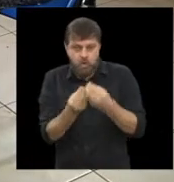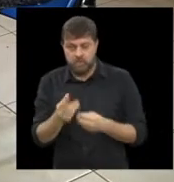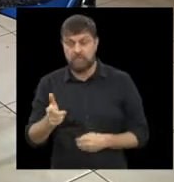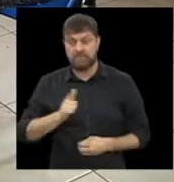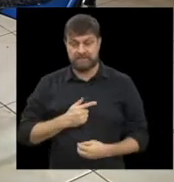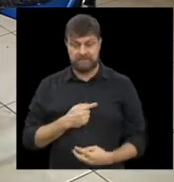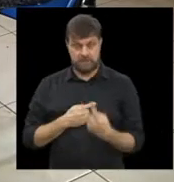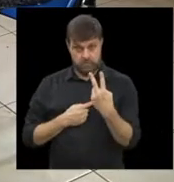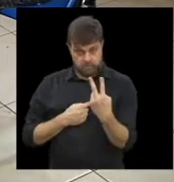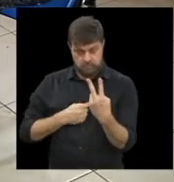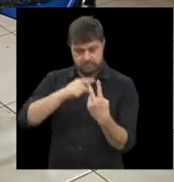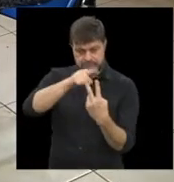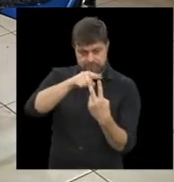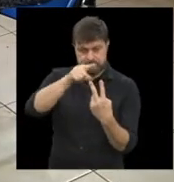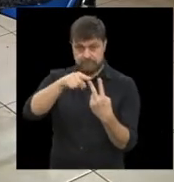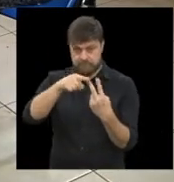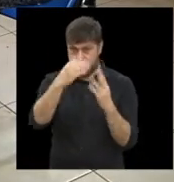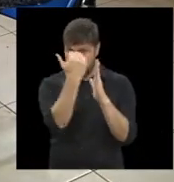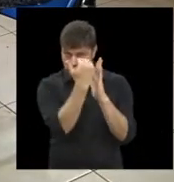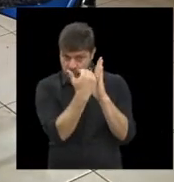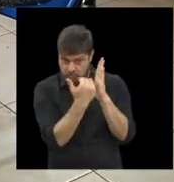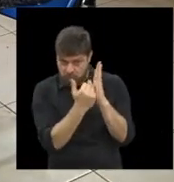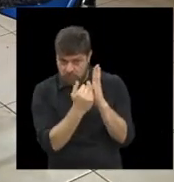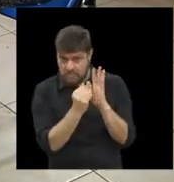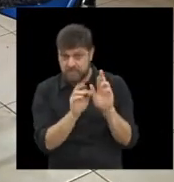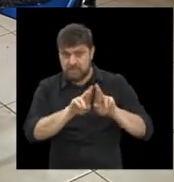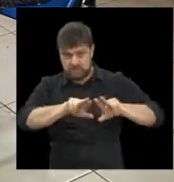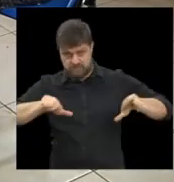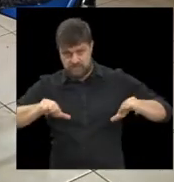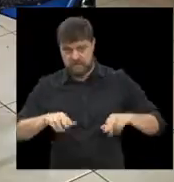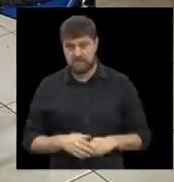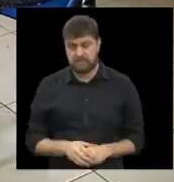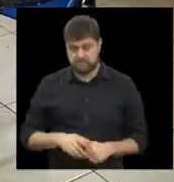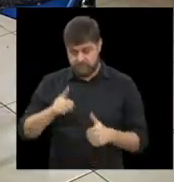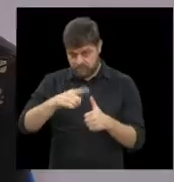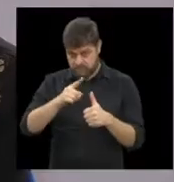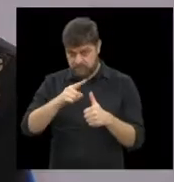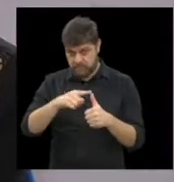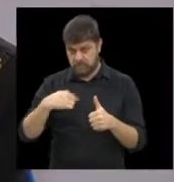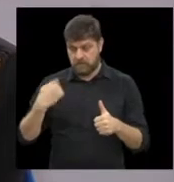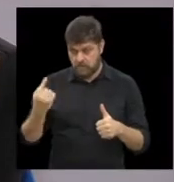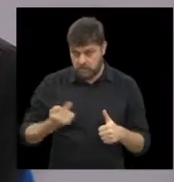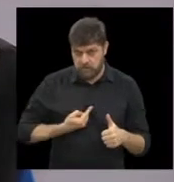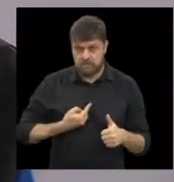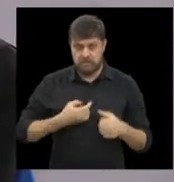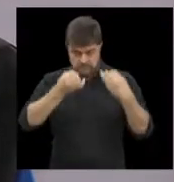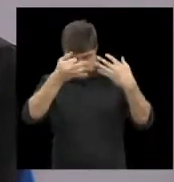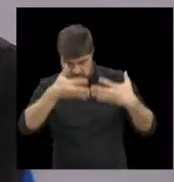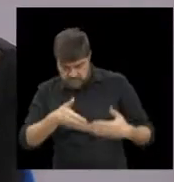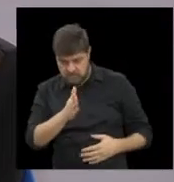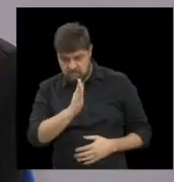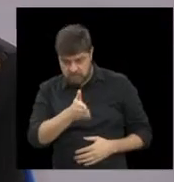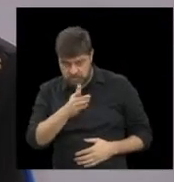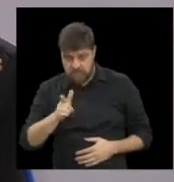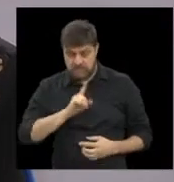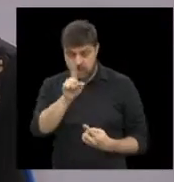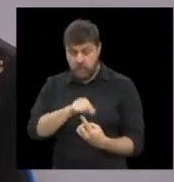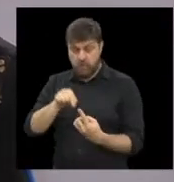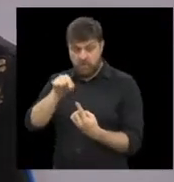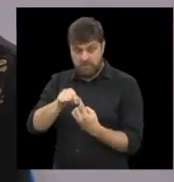importantes no nosso serviço. Um é esse, que nós estamos falando, aonde o objetivo maior é